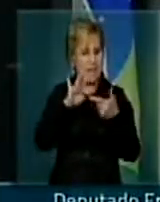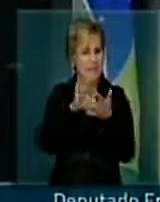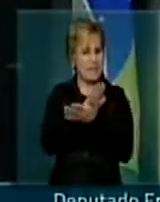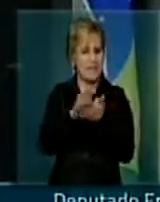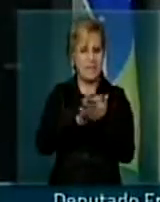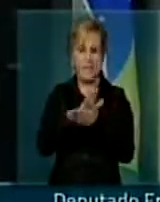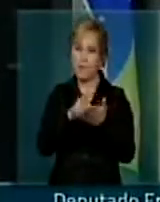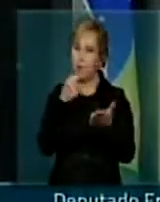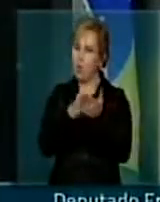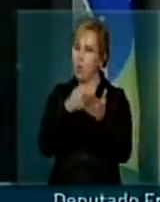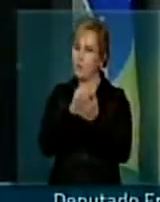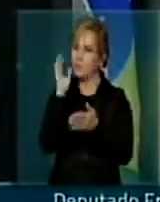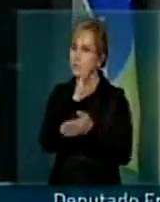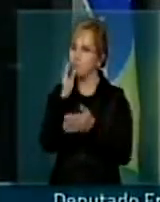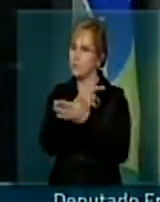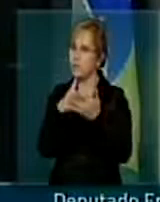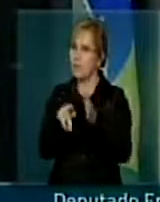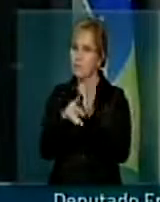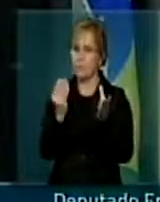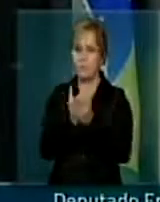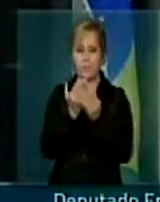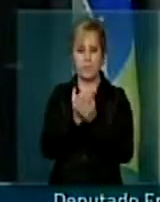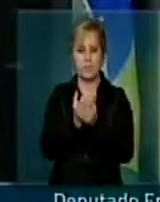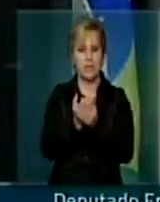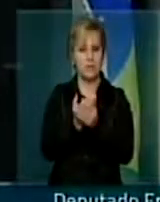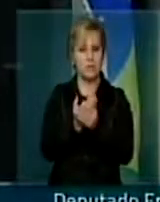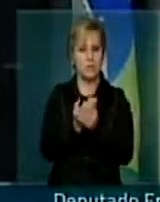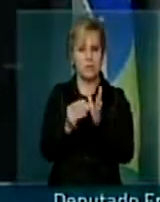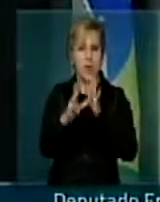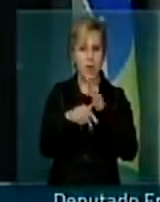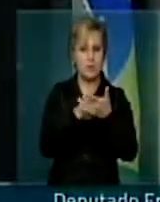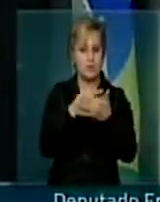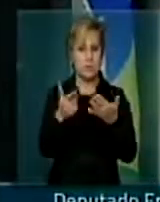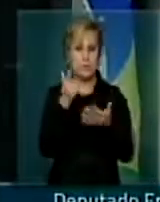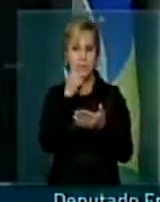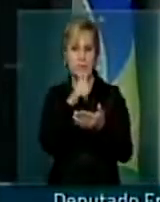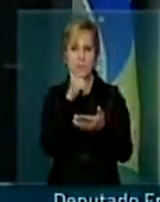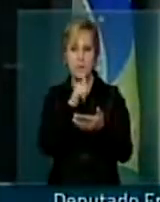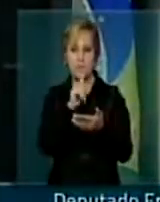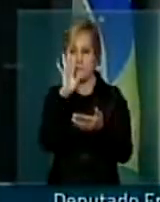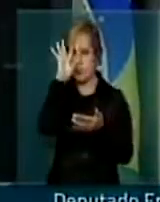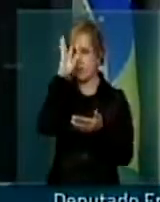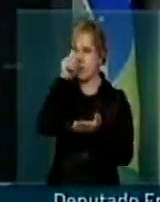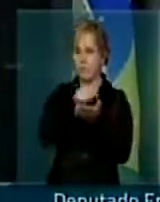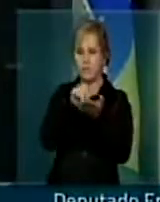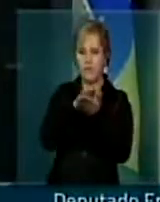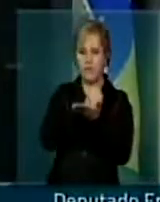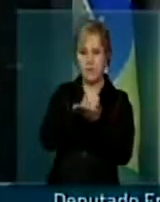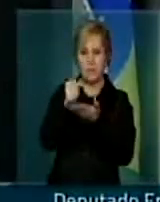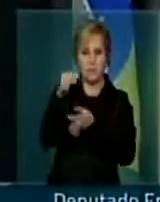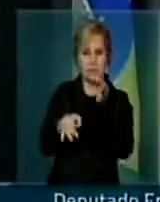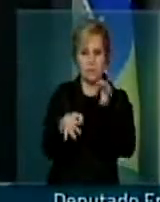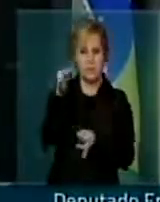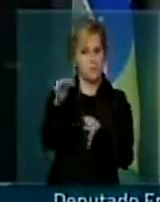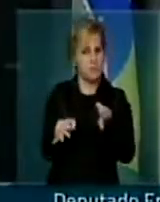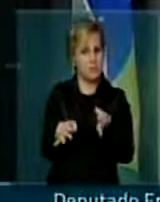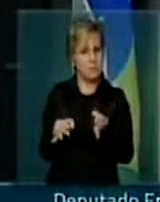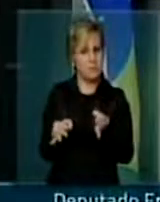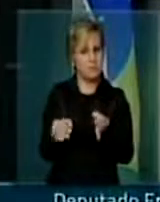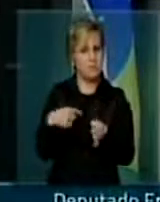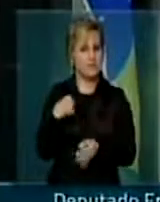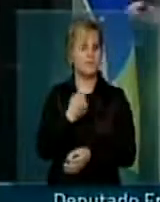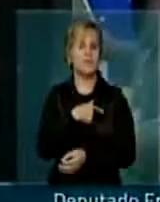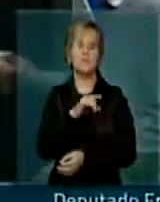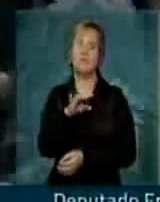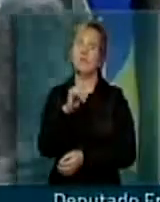obrigue a celeridade pelo menos de processos de improbidade, corrupção, processos mais coletivos, a gente vai, então, somente